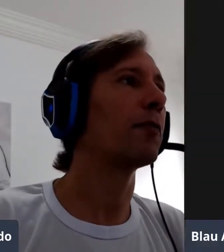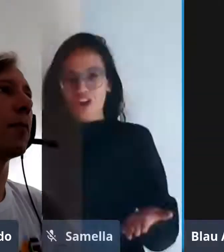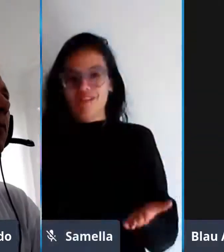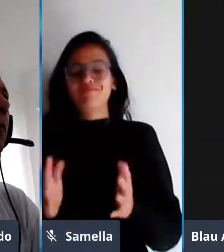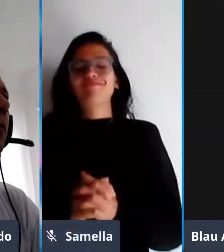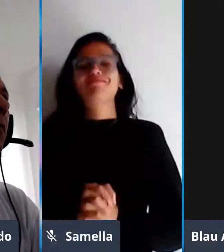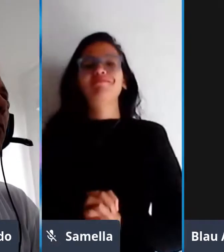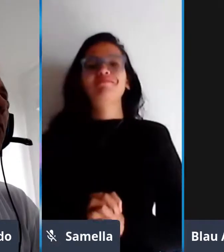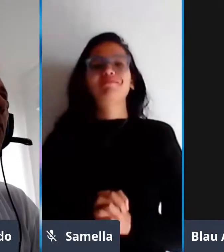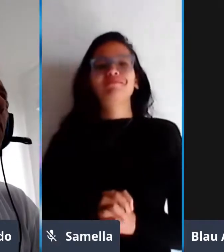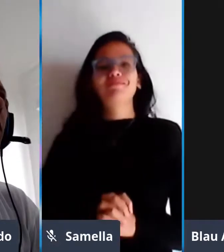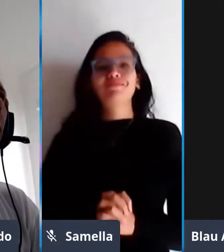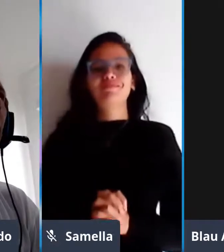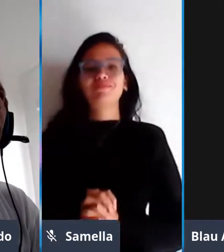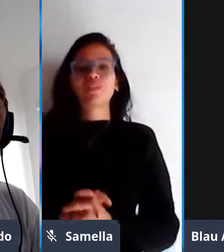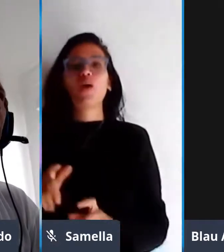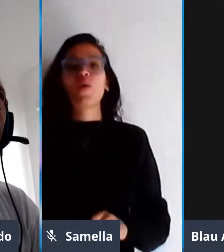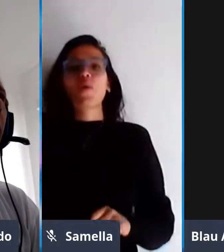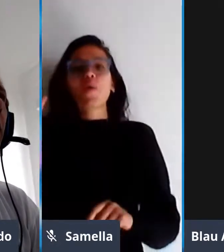Blau